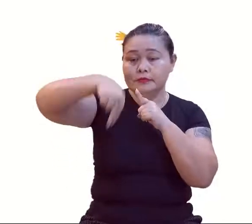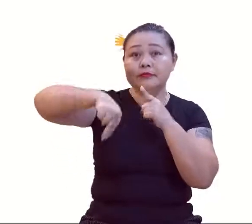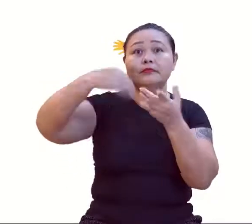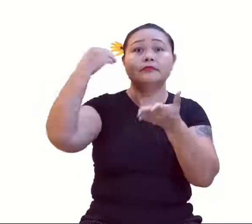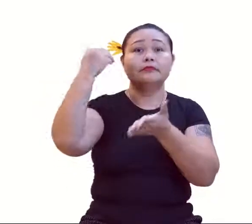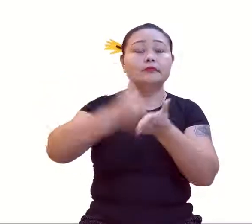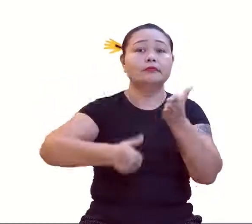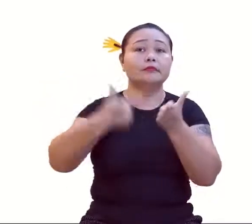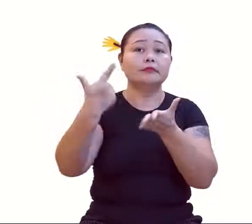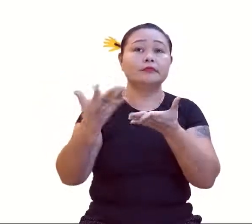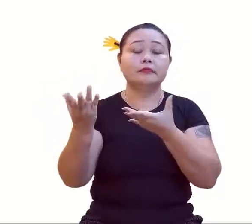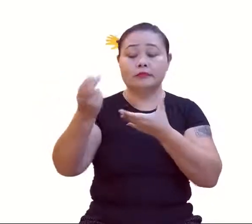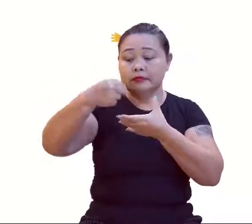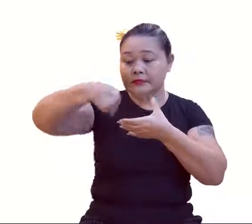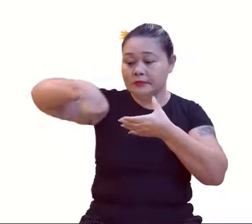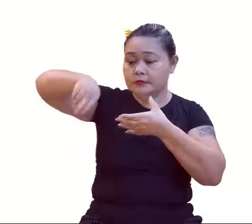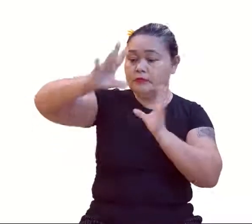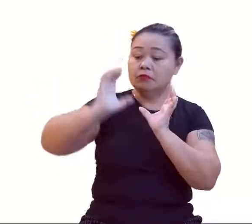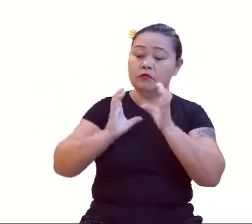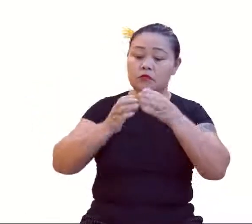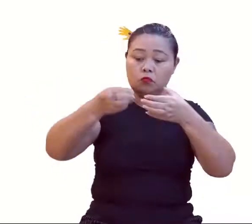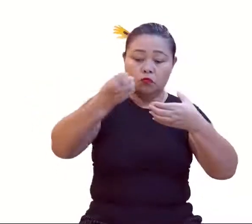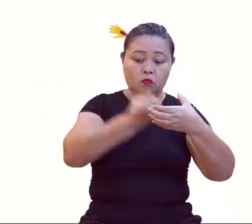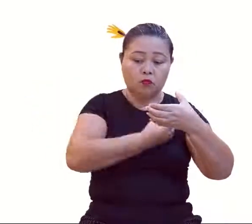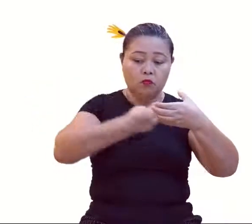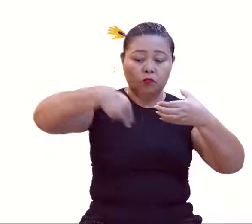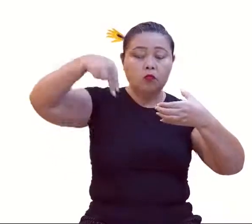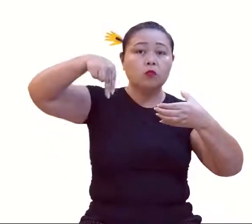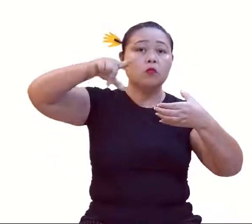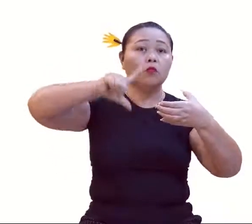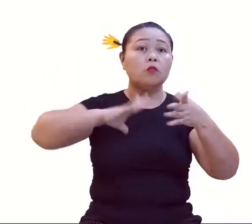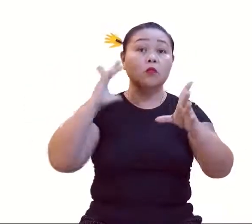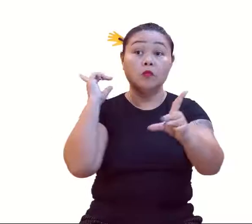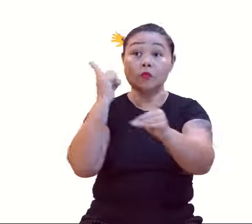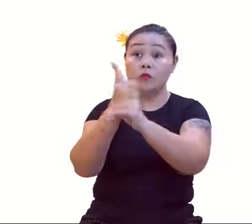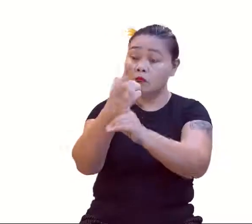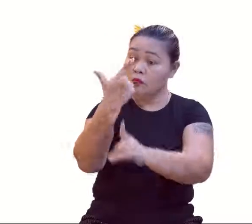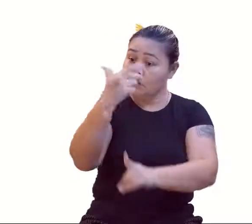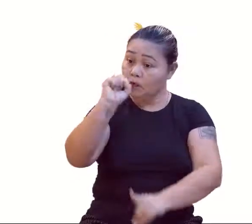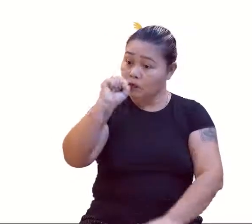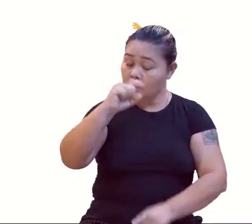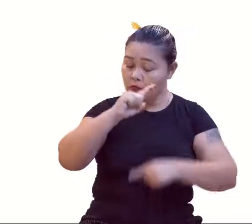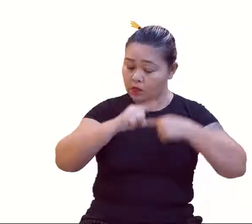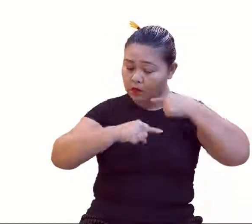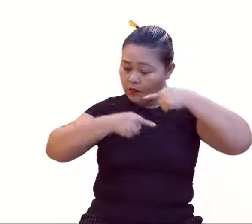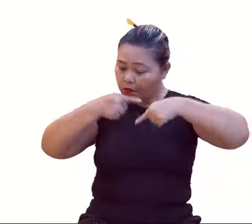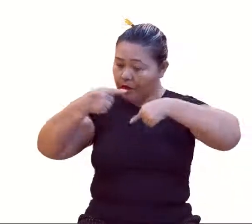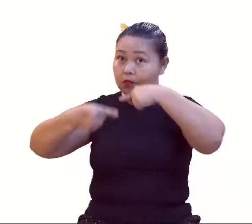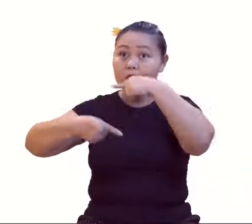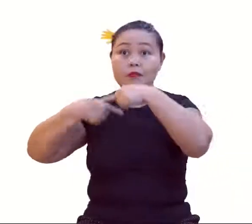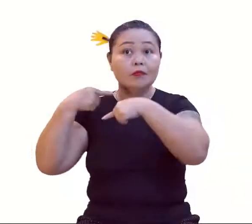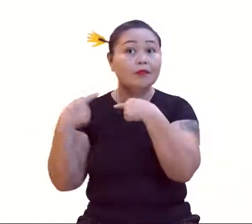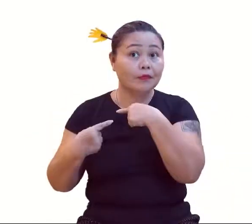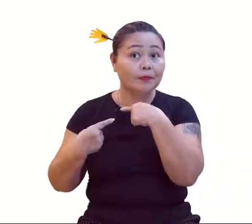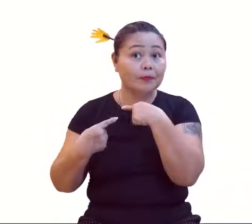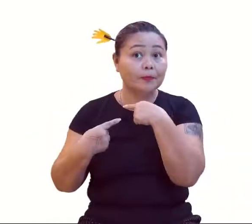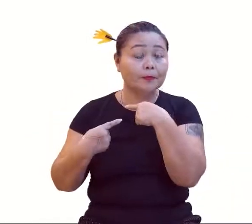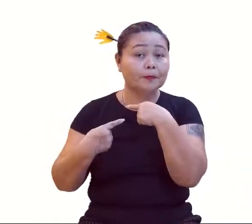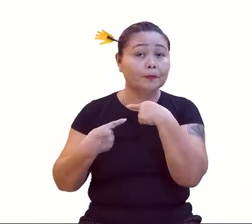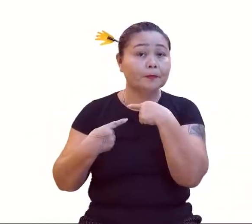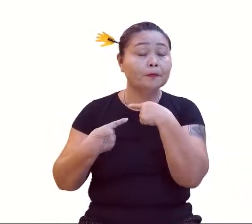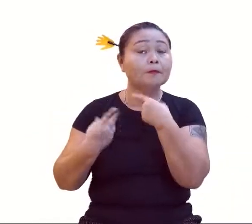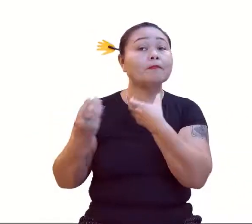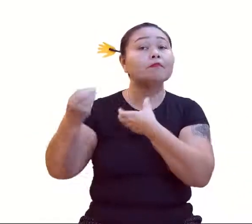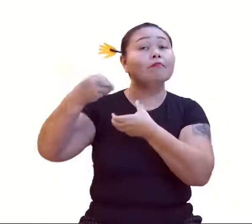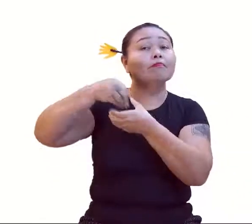pertencimentos naturais, determine o vigésimo oitavo termo da sequência. Com n pertencimentos naturais,